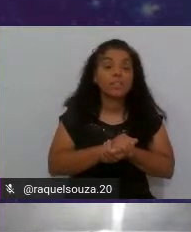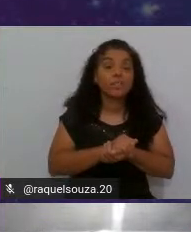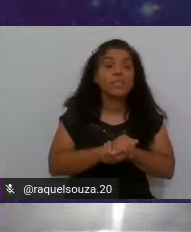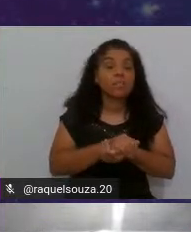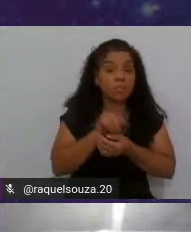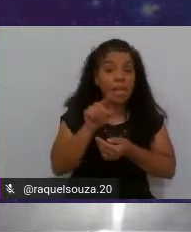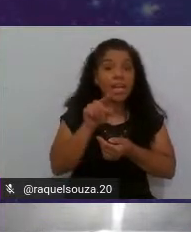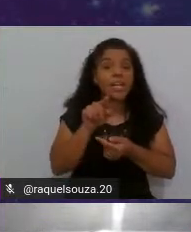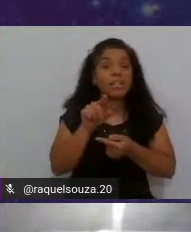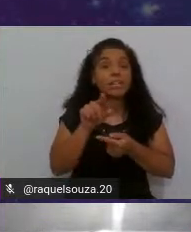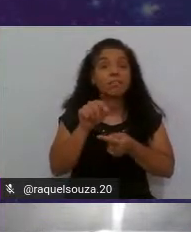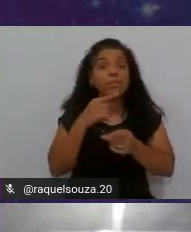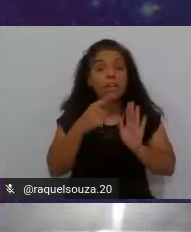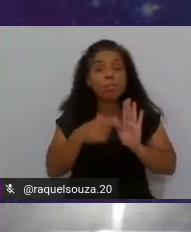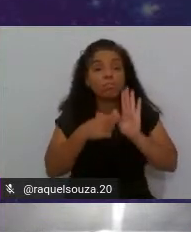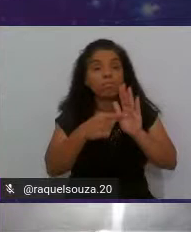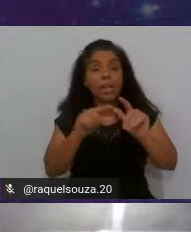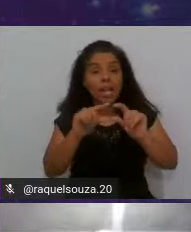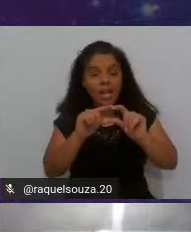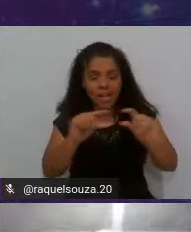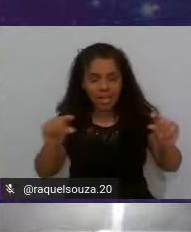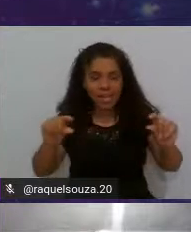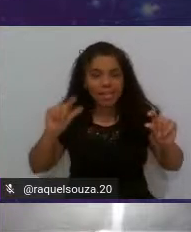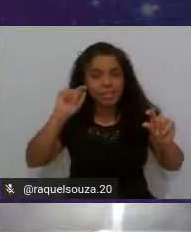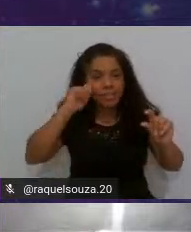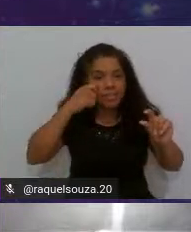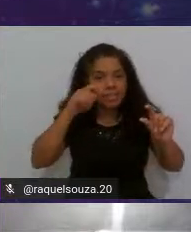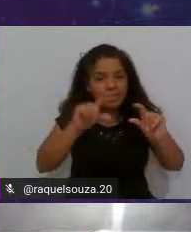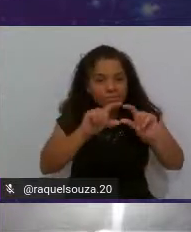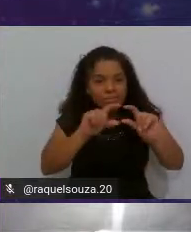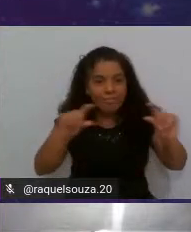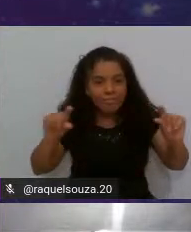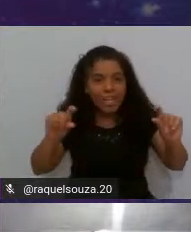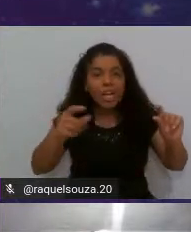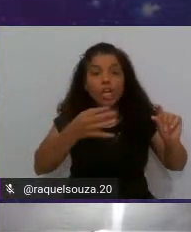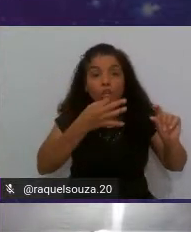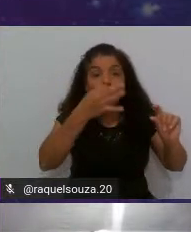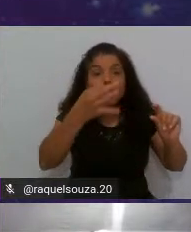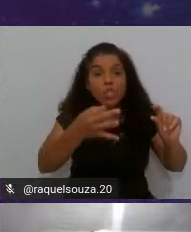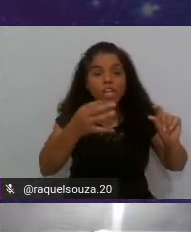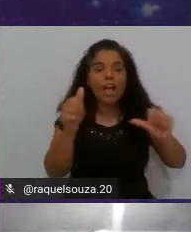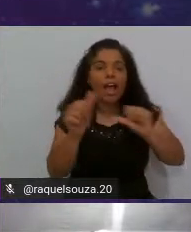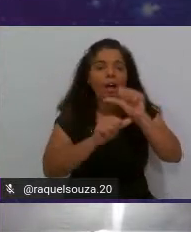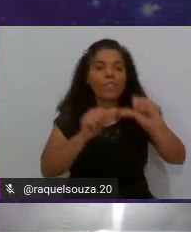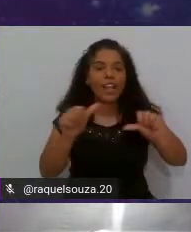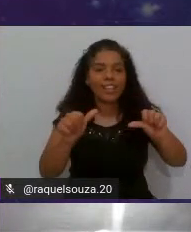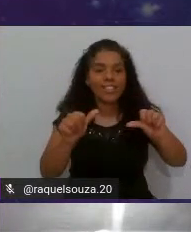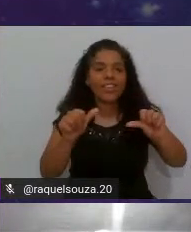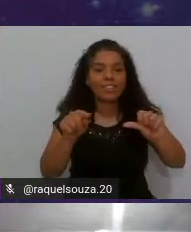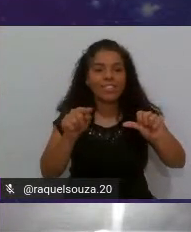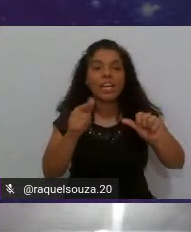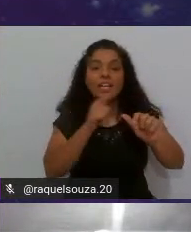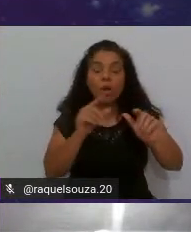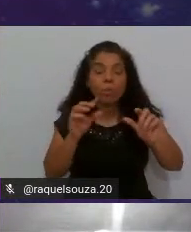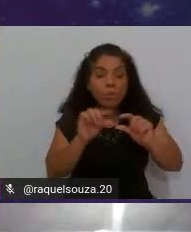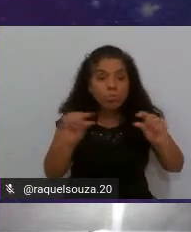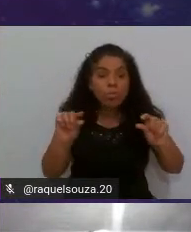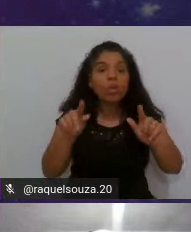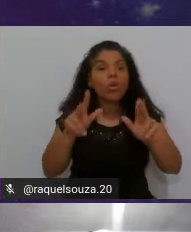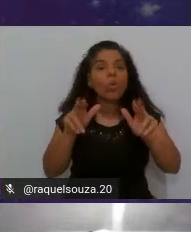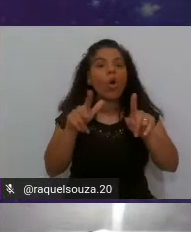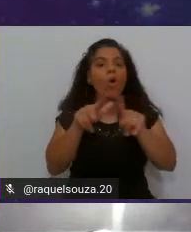seleciona a parte que ele te sugere alteração como realmente como um corretor